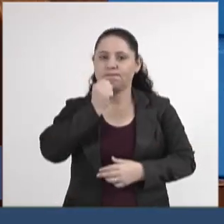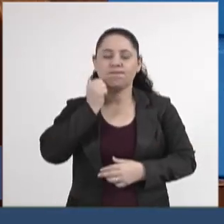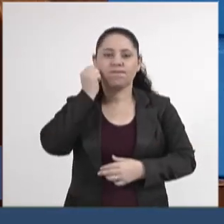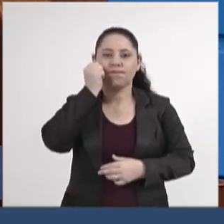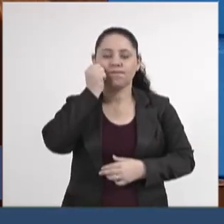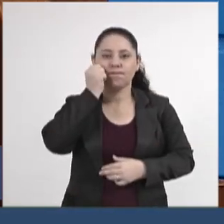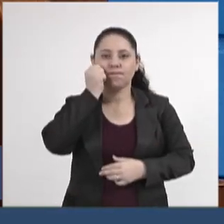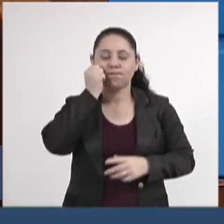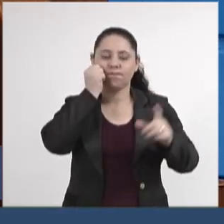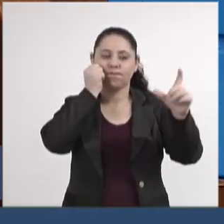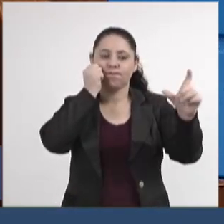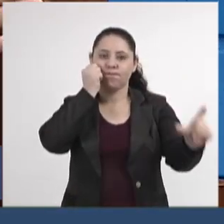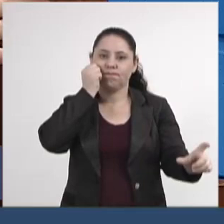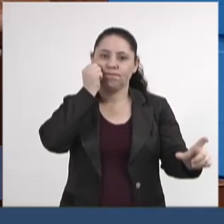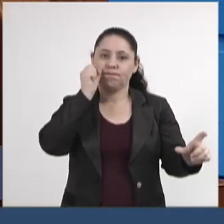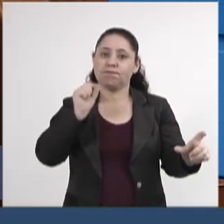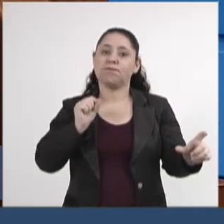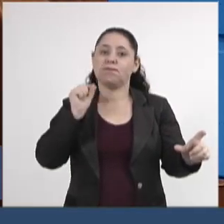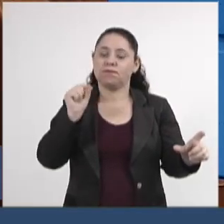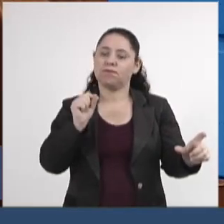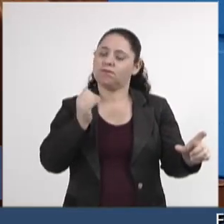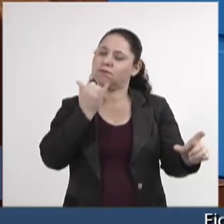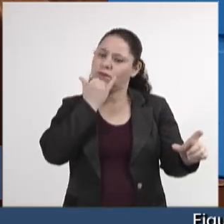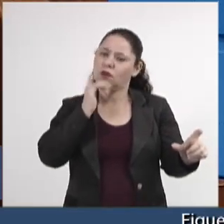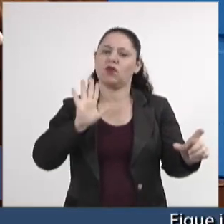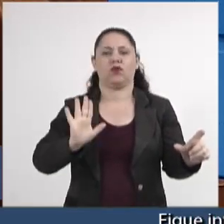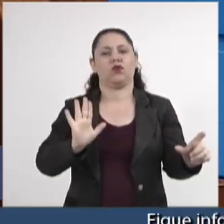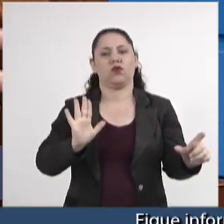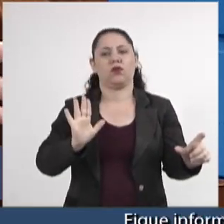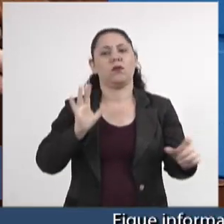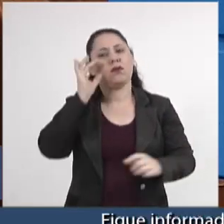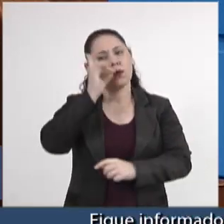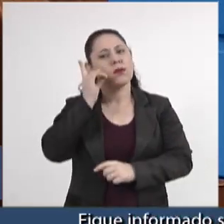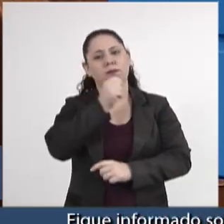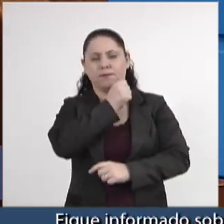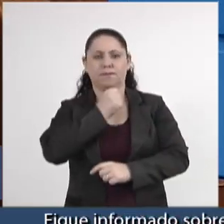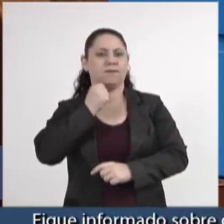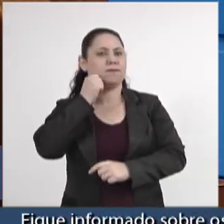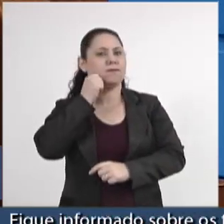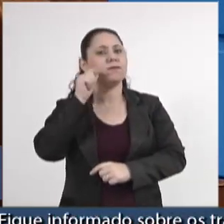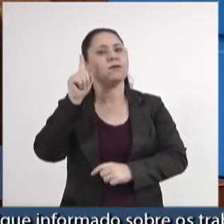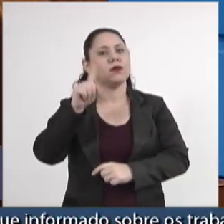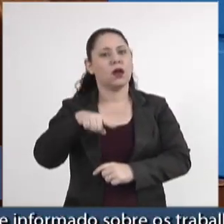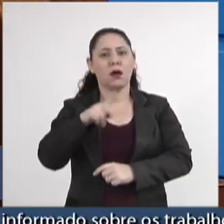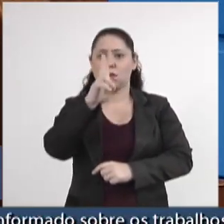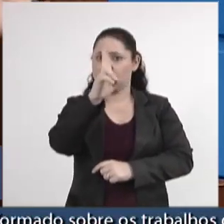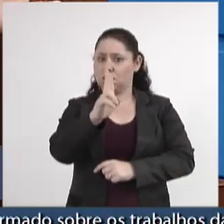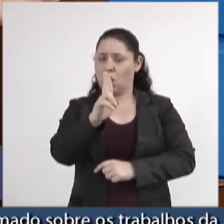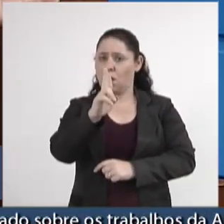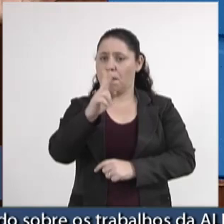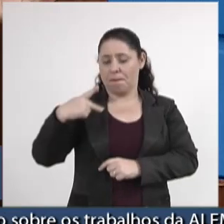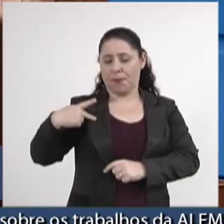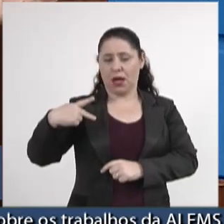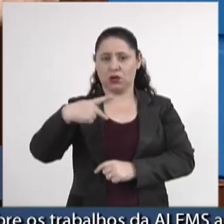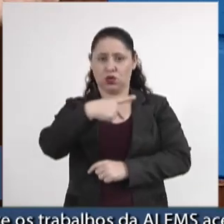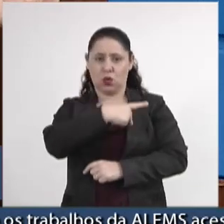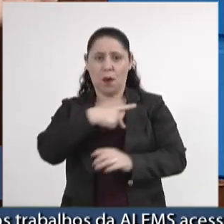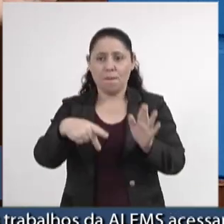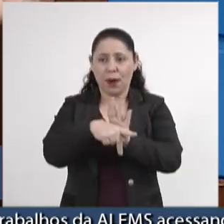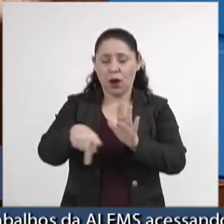que, me desculpe, deputado Antônio Vaz, ele é um pastor evangélico,